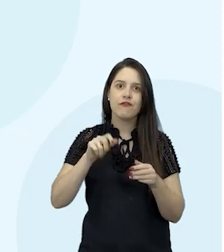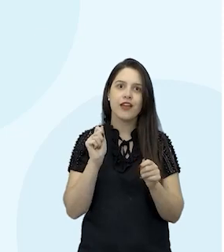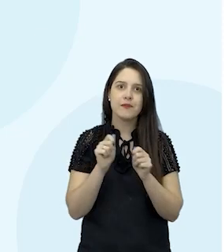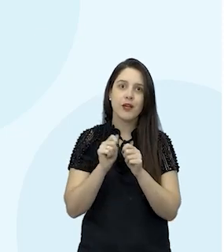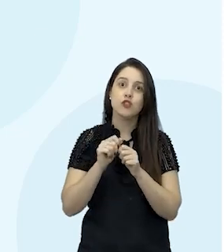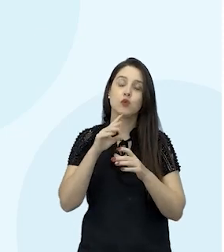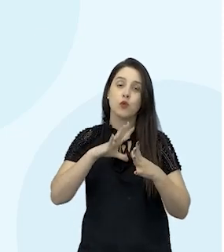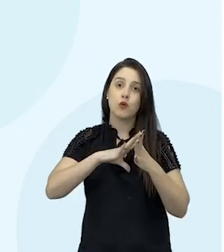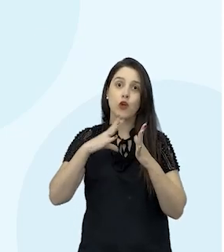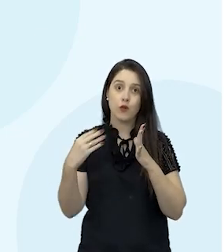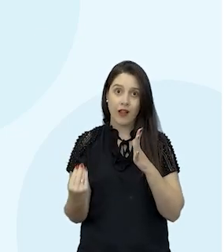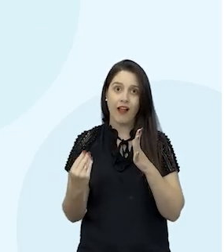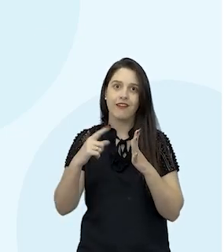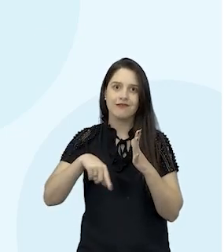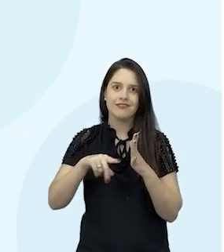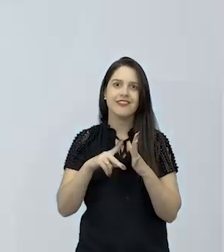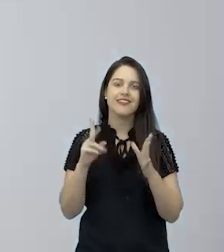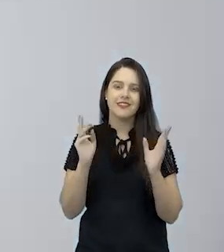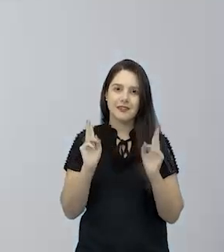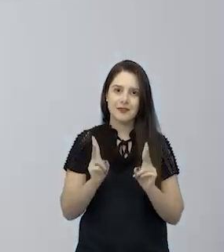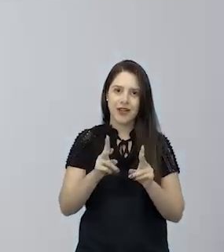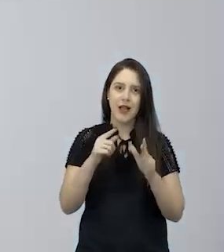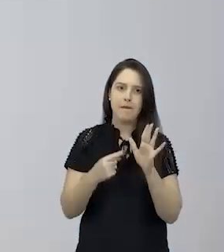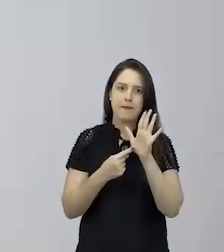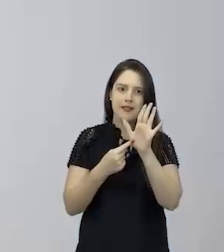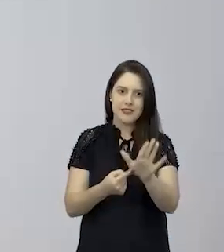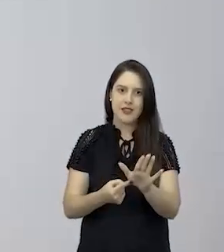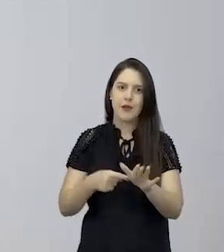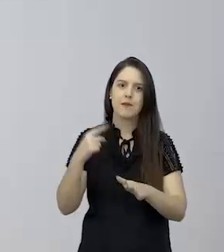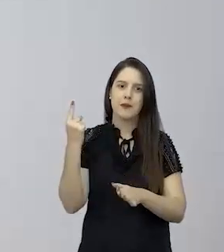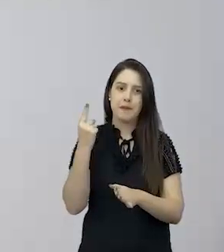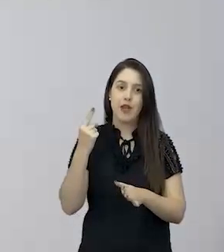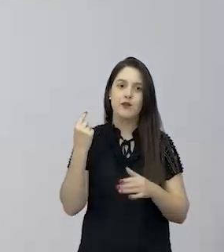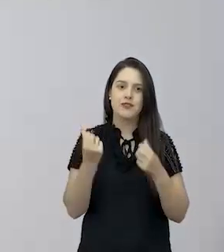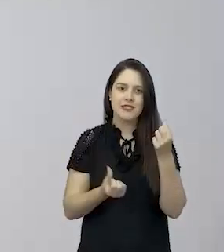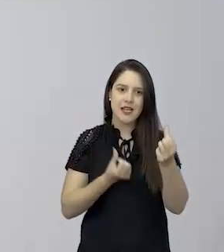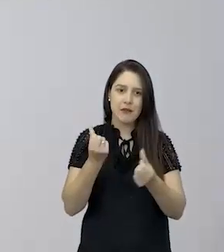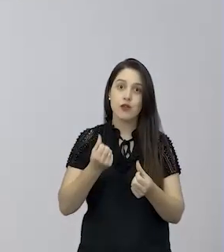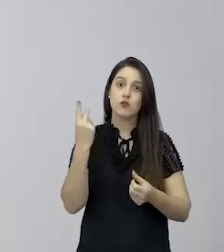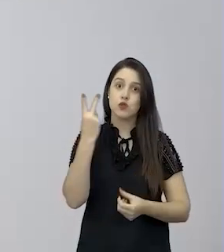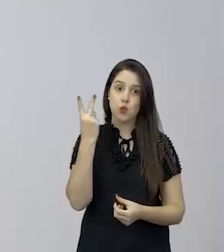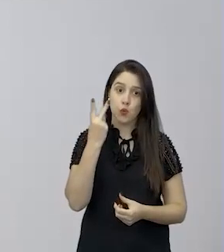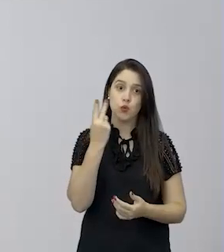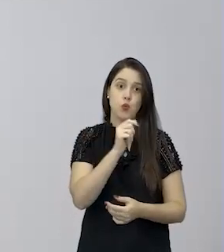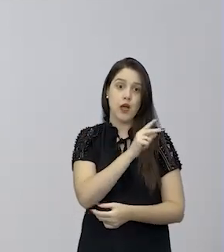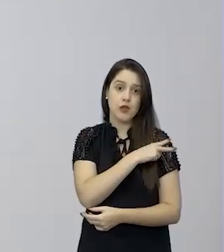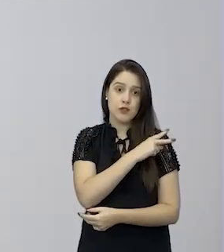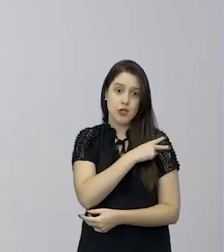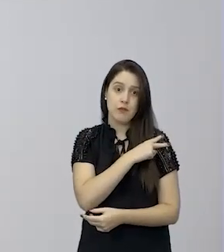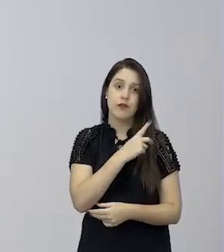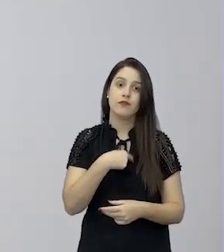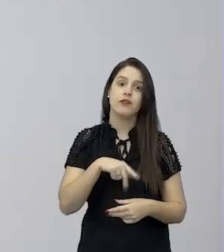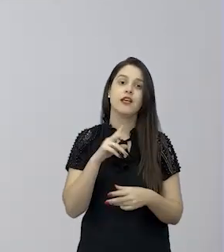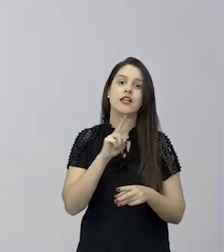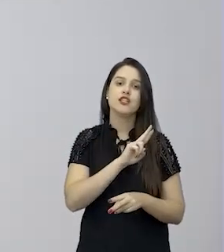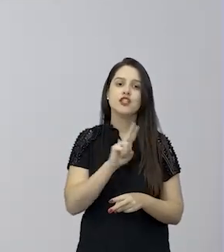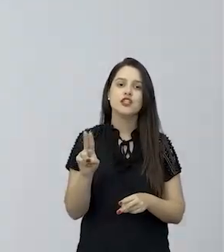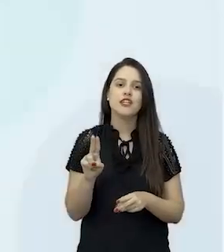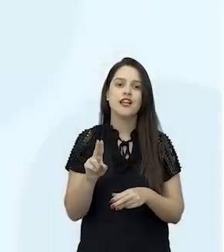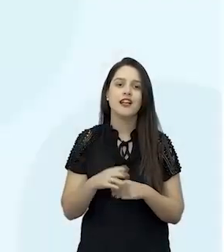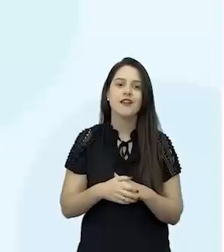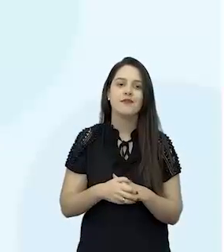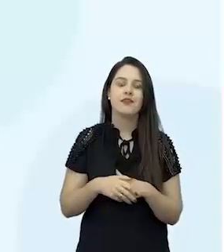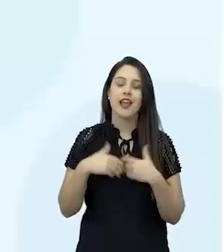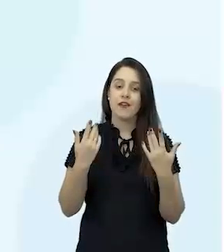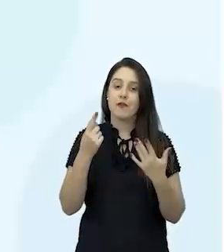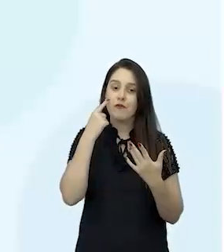curricular 1, essa que está sendo apresentada no primeiro semestre do segundo ano do Ensino Médio, que se chama, cadê, cadê, cadê